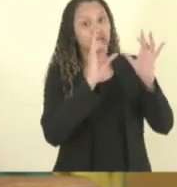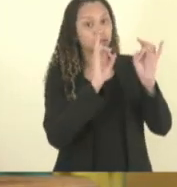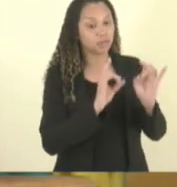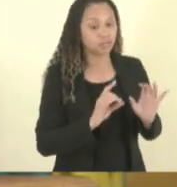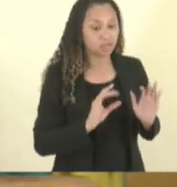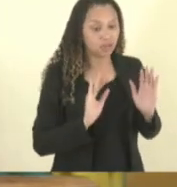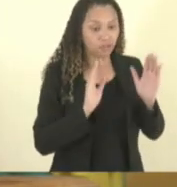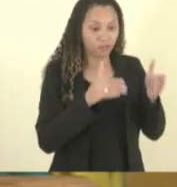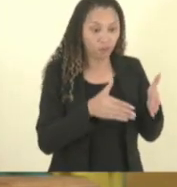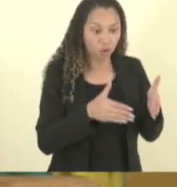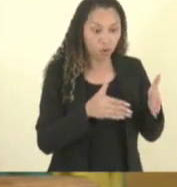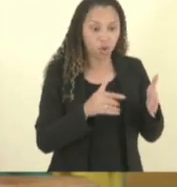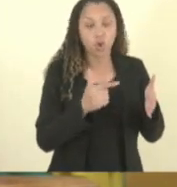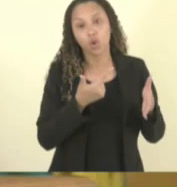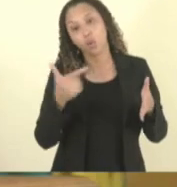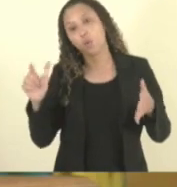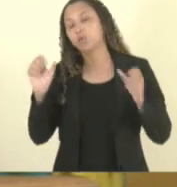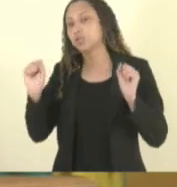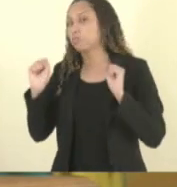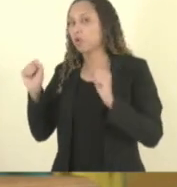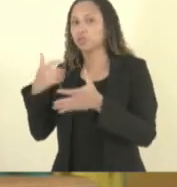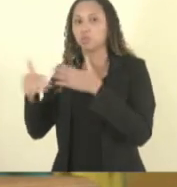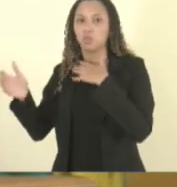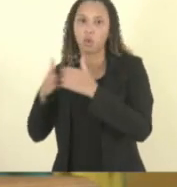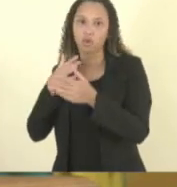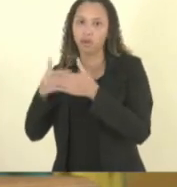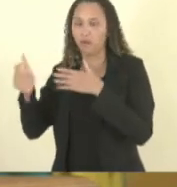abre vagas para que os municípios também